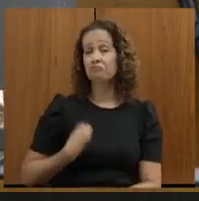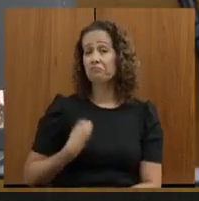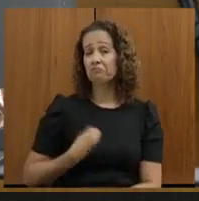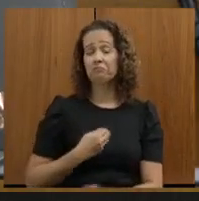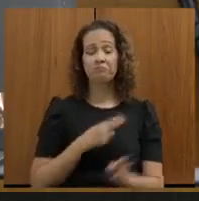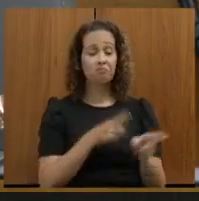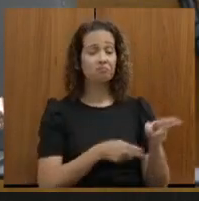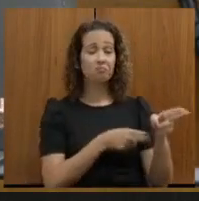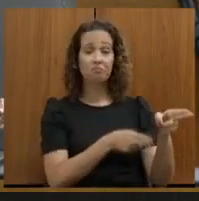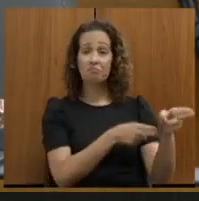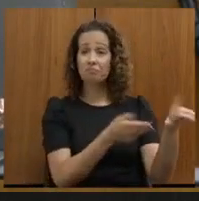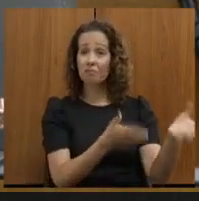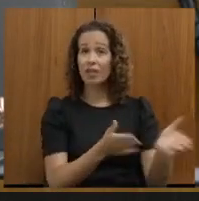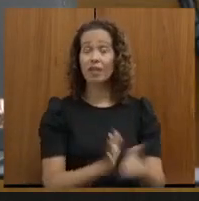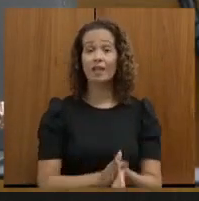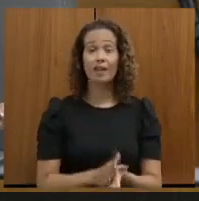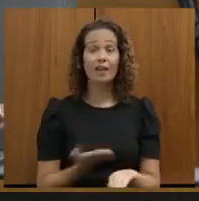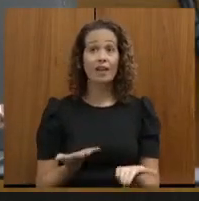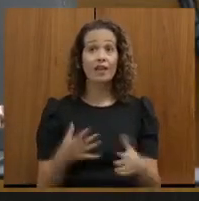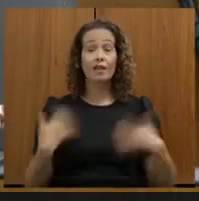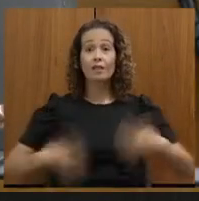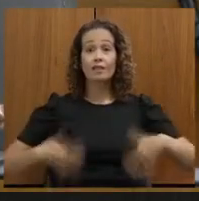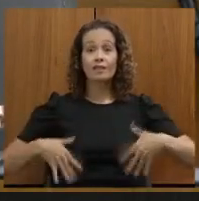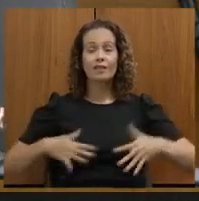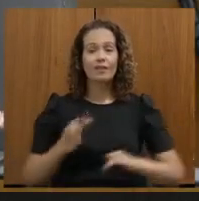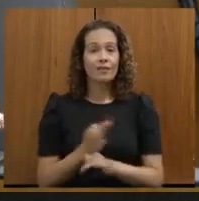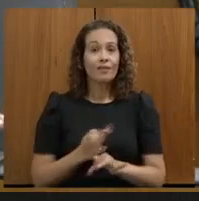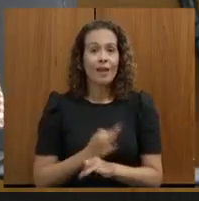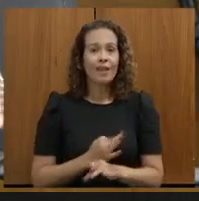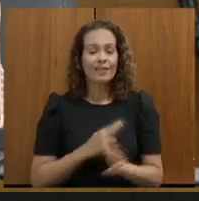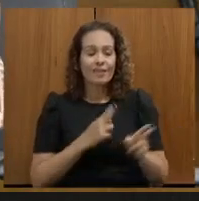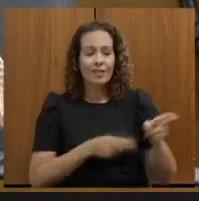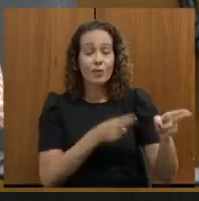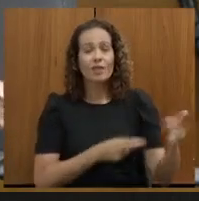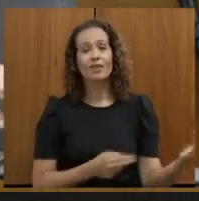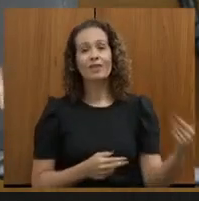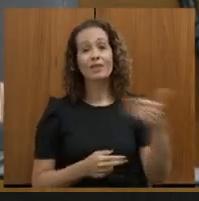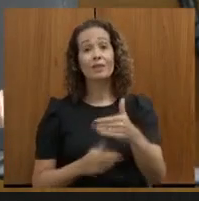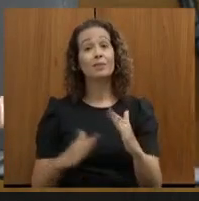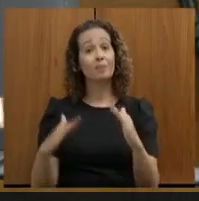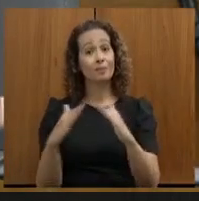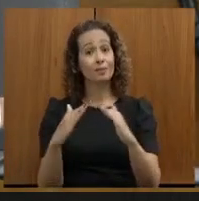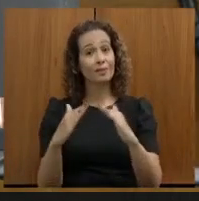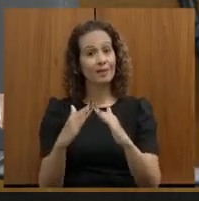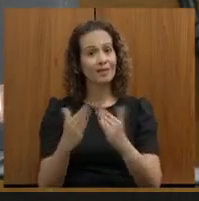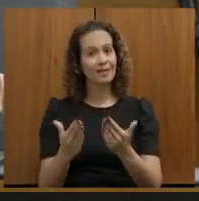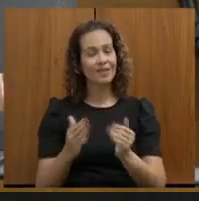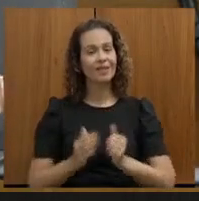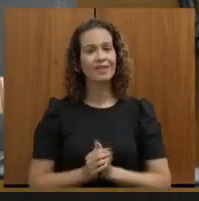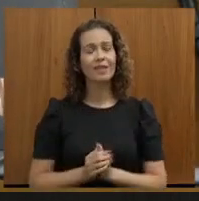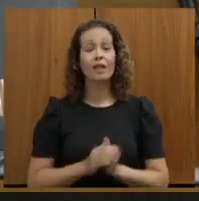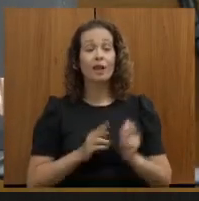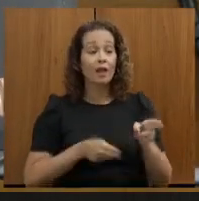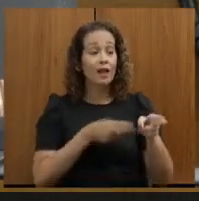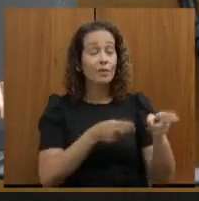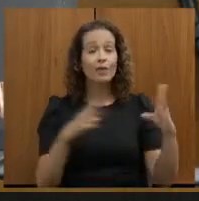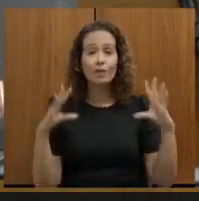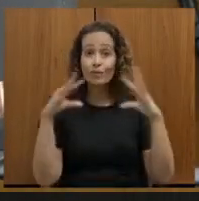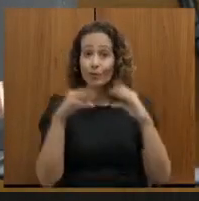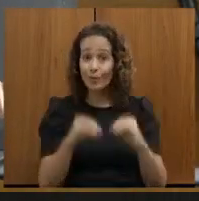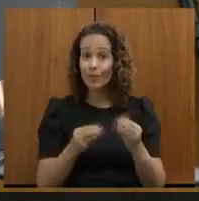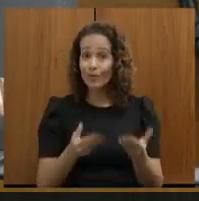Ficava doido para chegar às férias, para eu pegar o trem e ir para casa. E era o trem noturno.